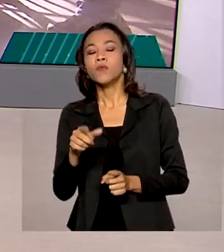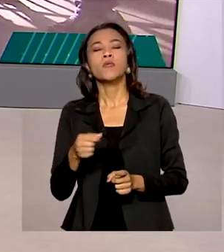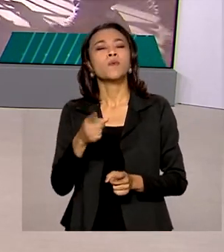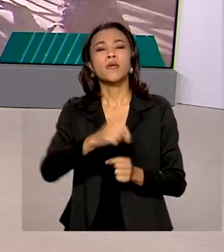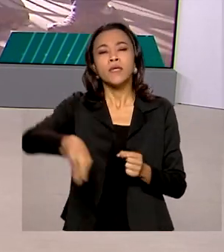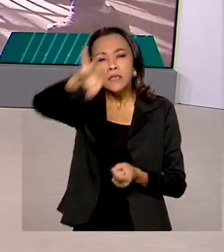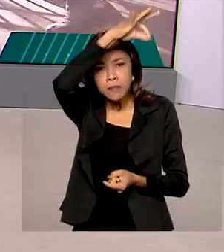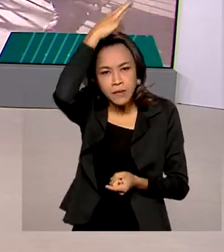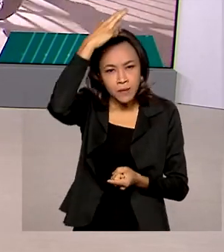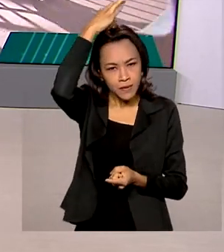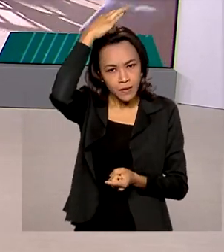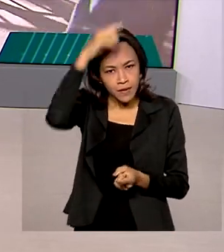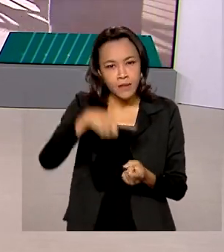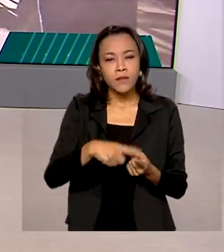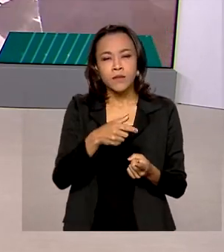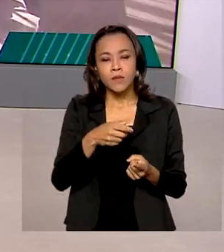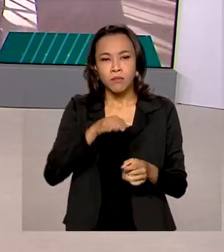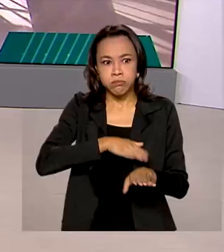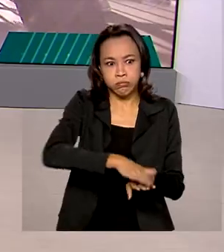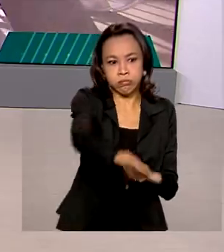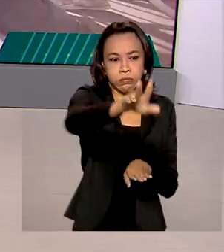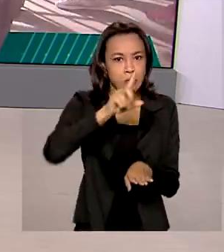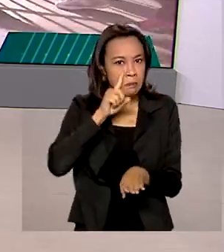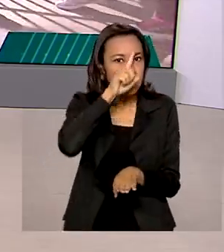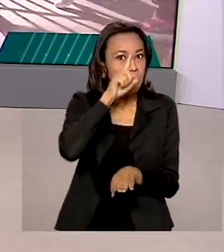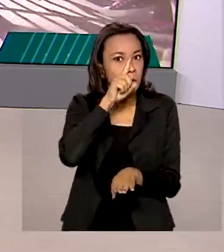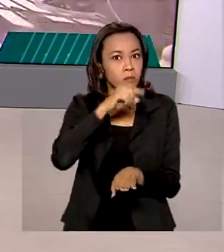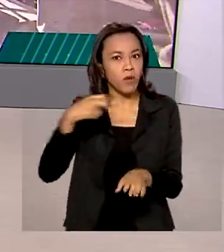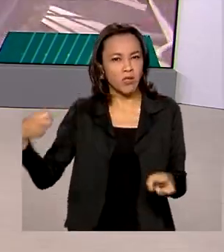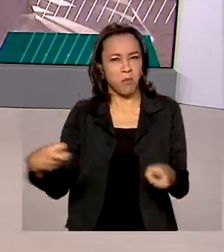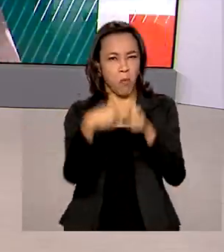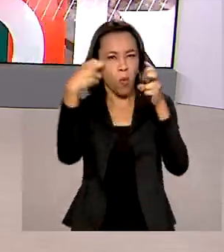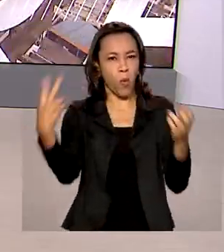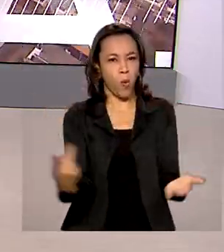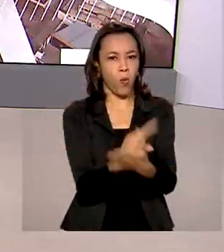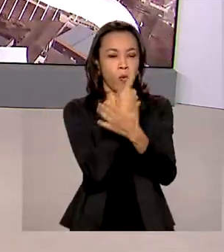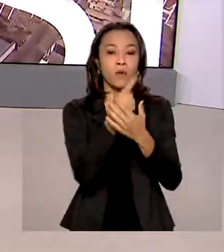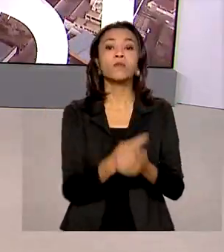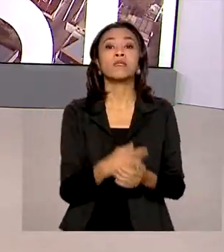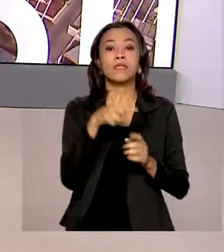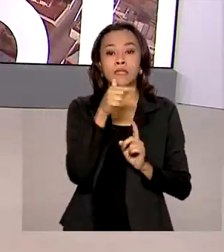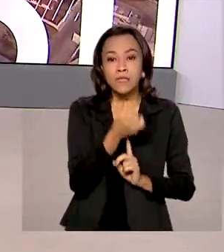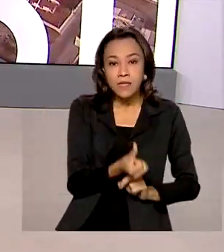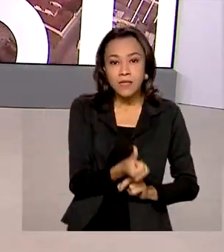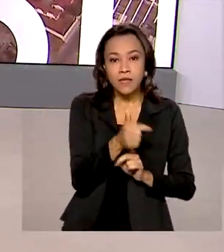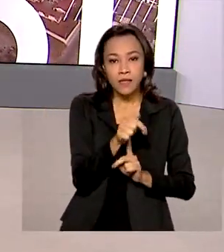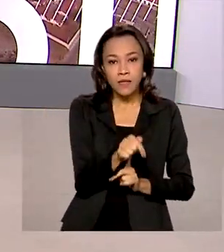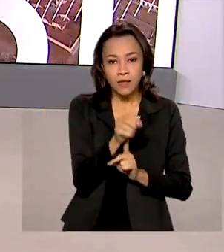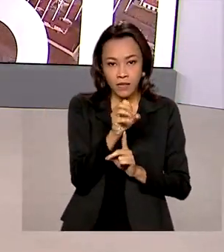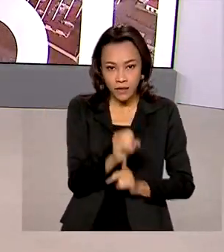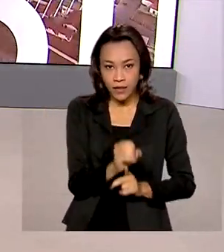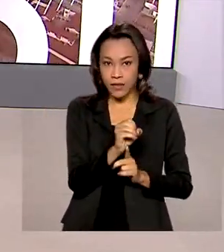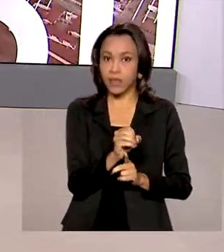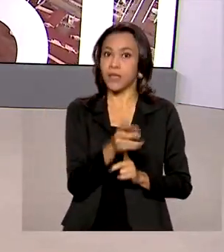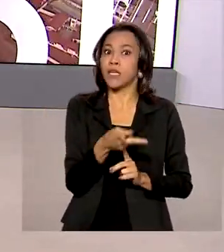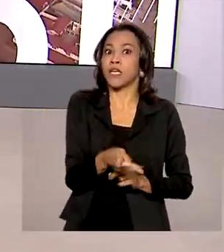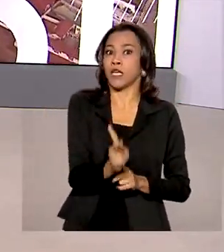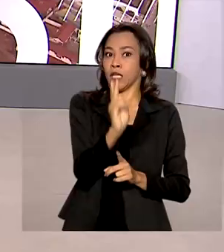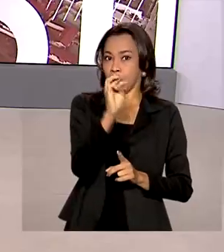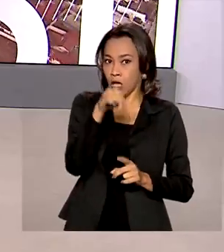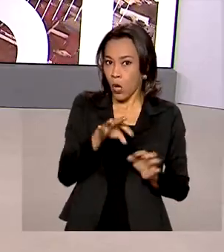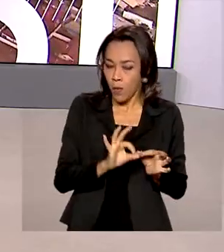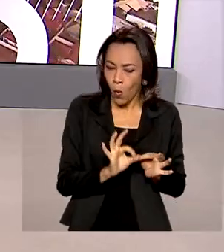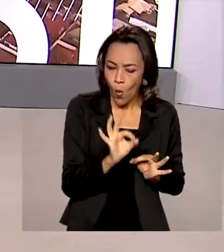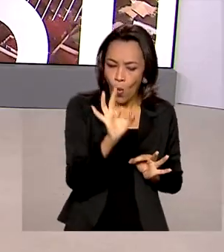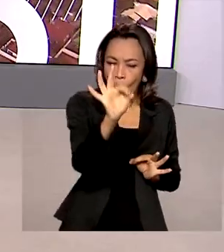como Rodovia da Morte, por causa do número de acidentes, o trecho possui 670 quilômetros de extensão. Para o